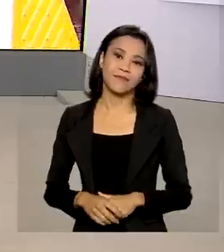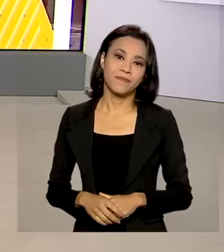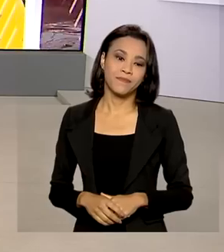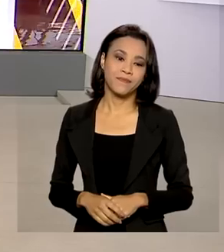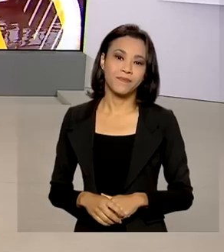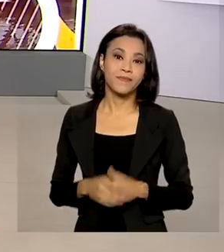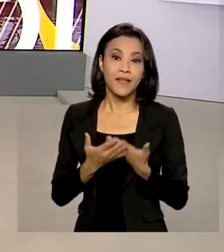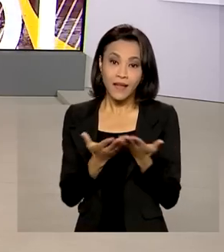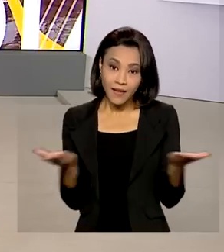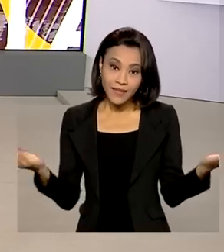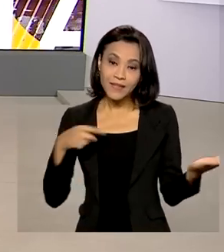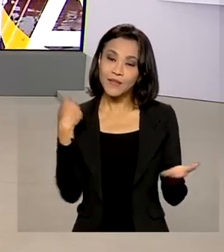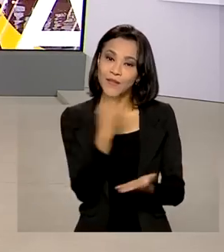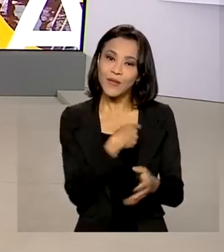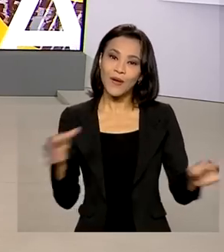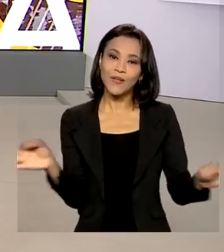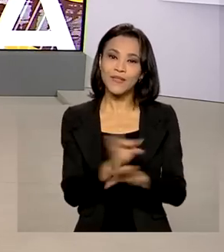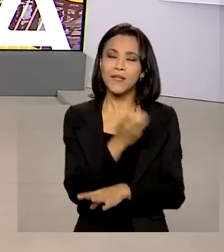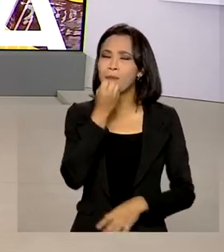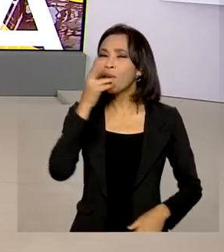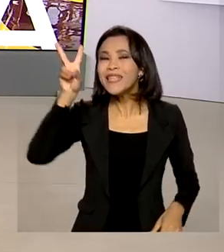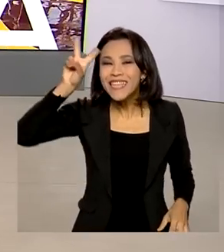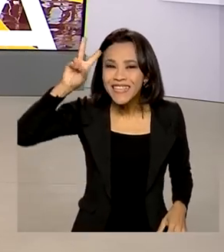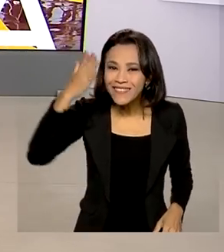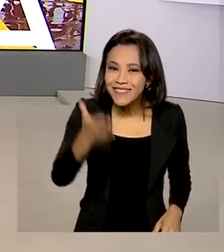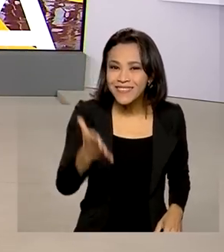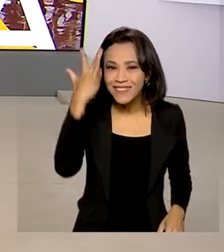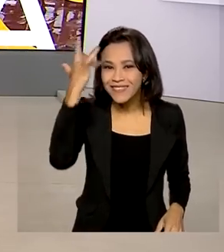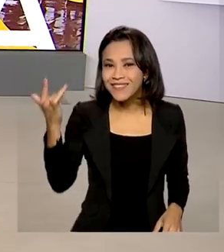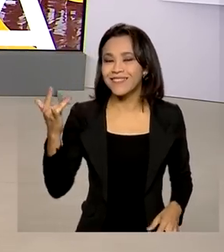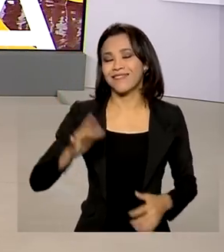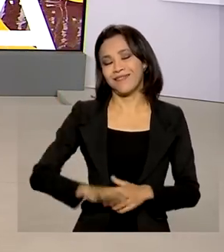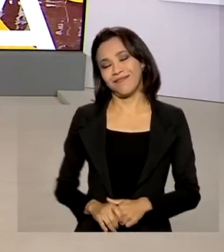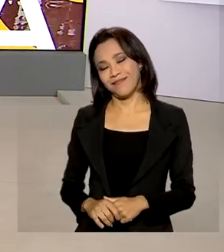É isso, a gente fica por aqui. Boa terça para você e até amanhã.